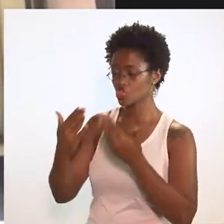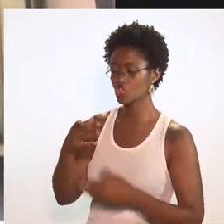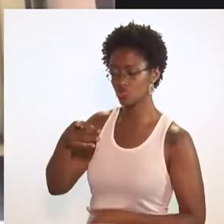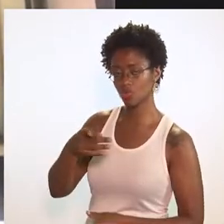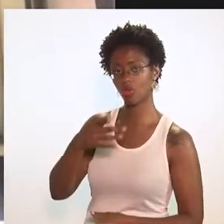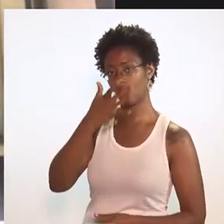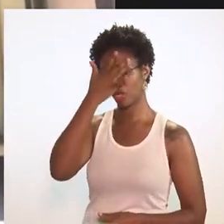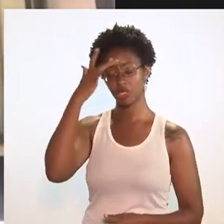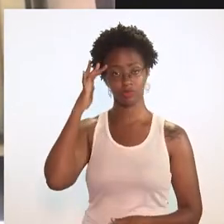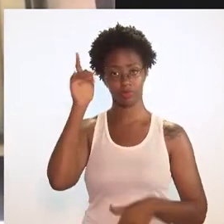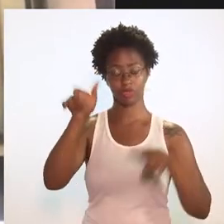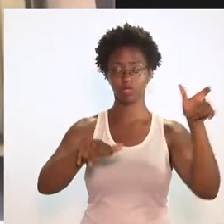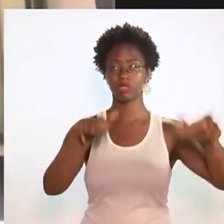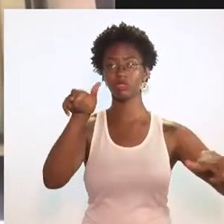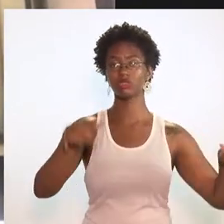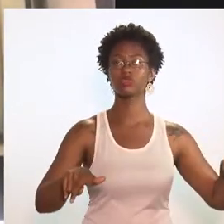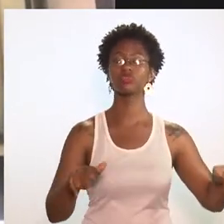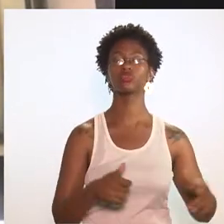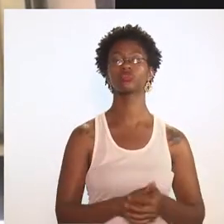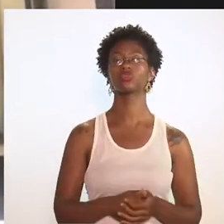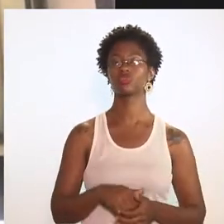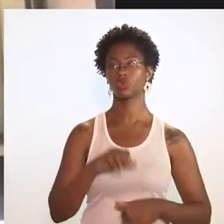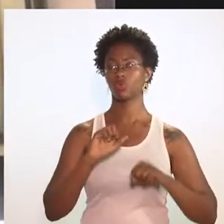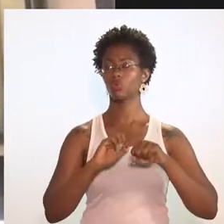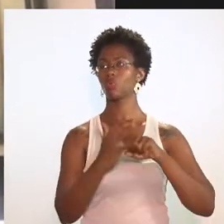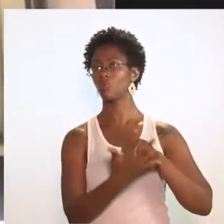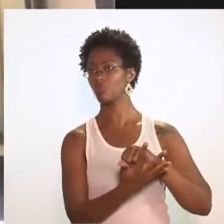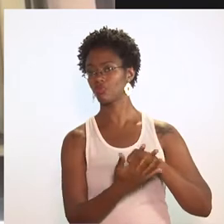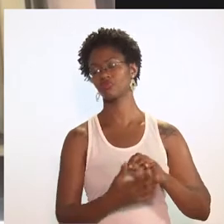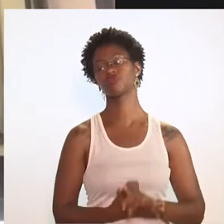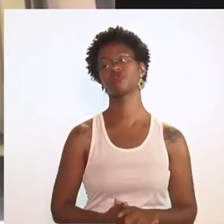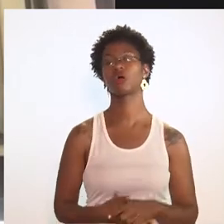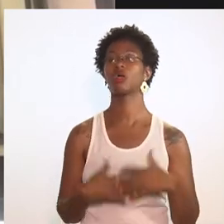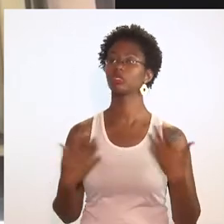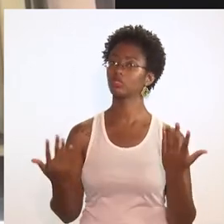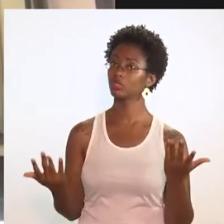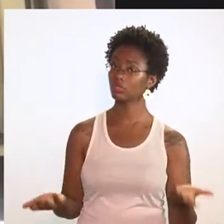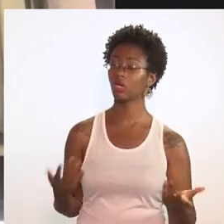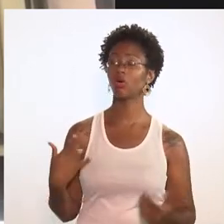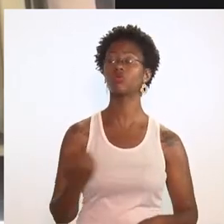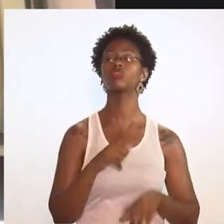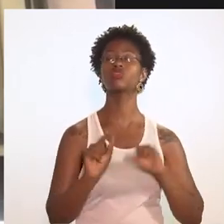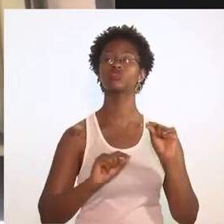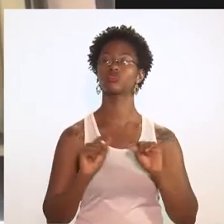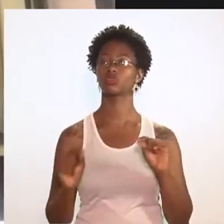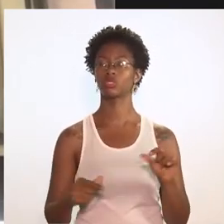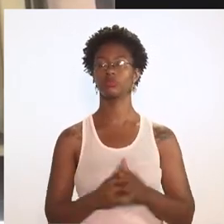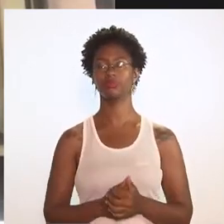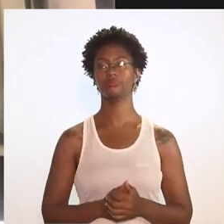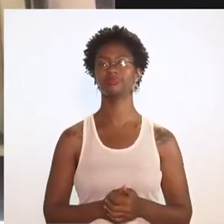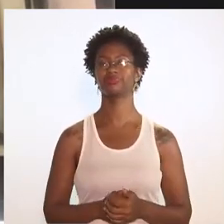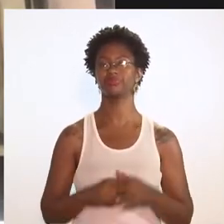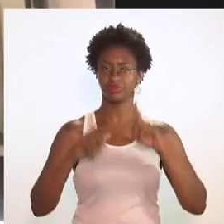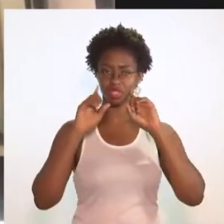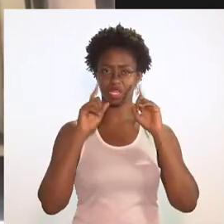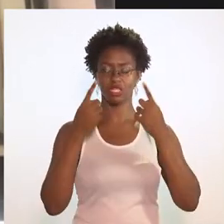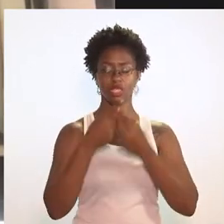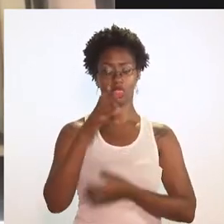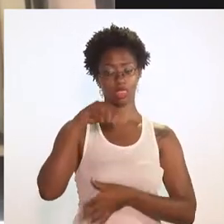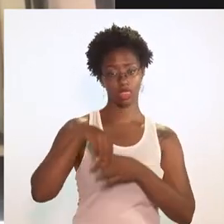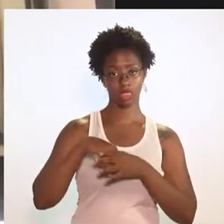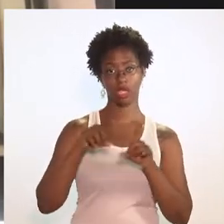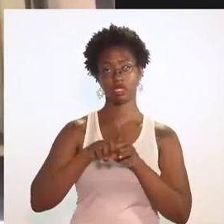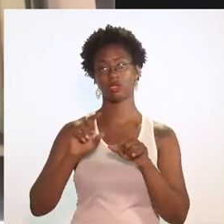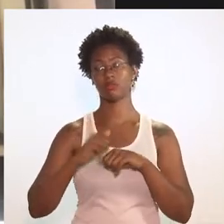pessoas ao Covid, à pandemia. E aí, o que nós fizemos? Nessas reuniões